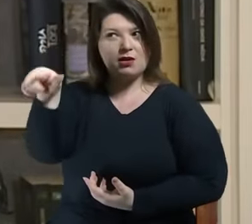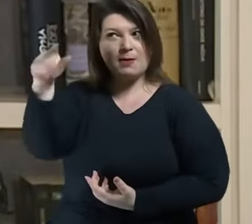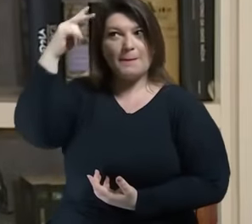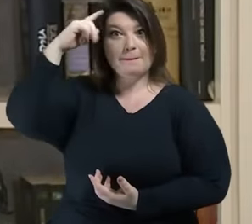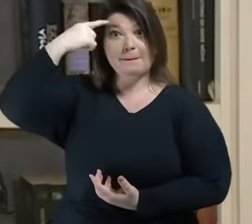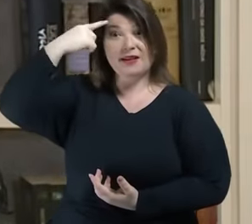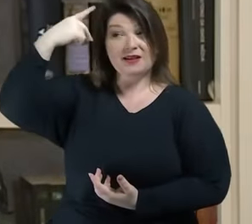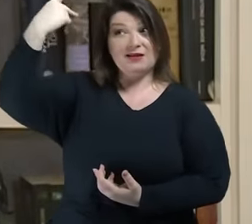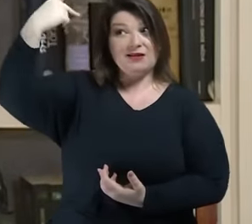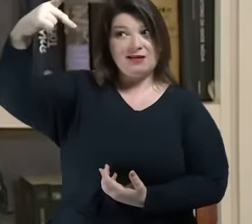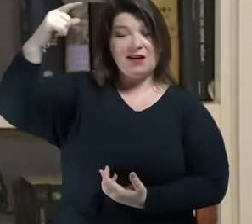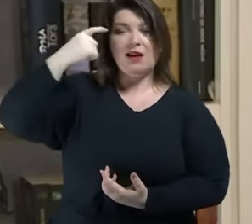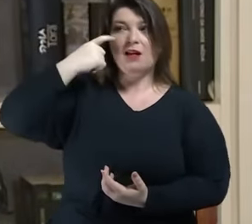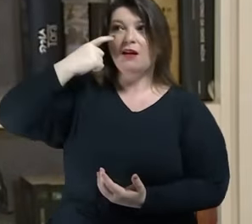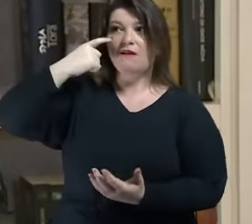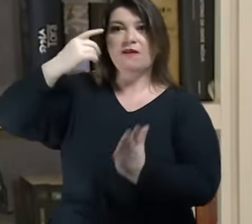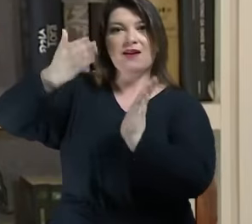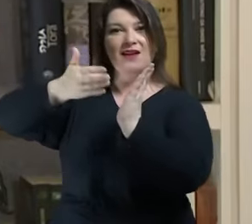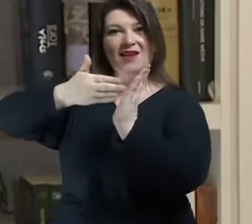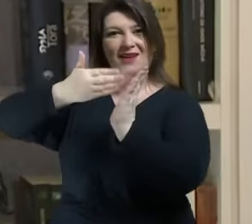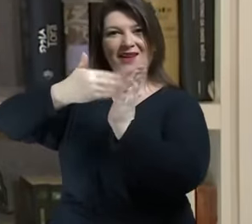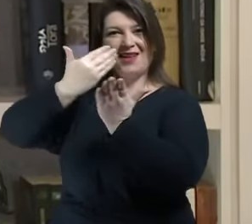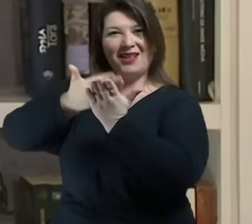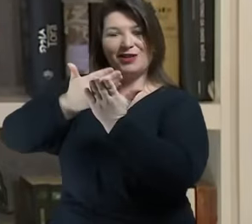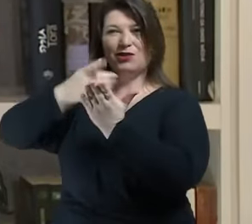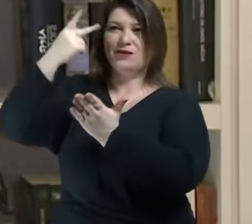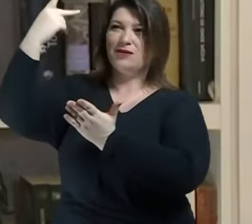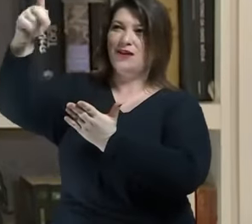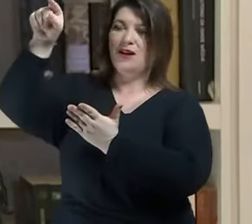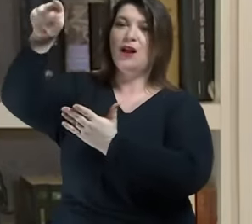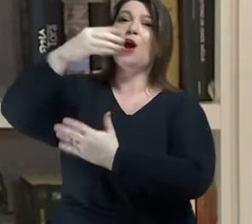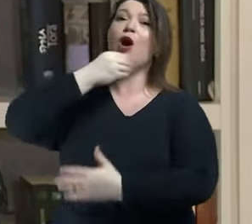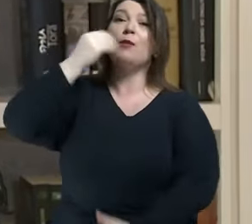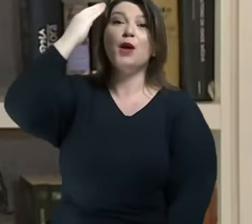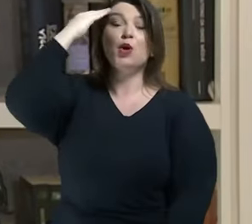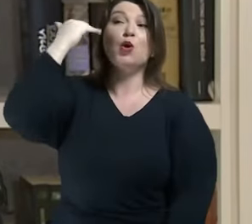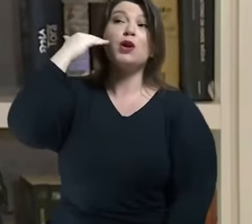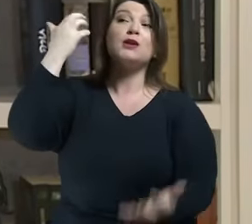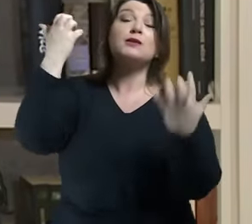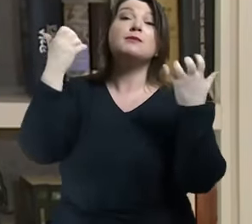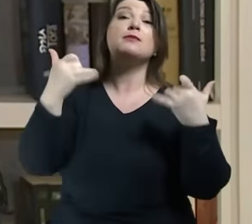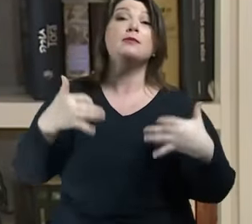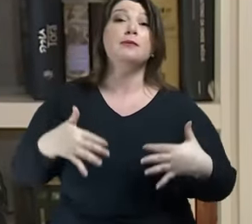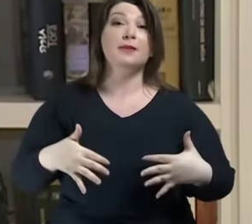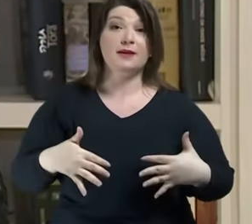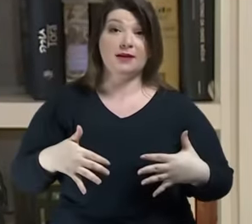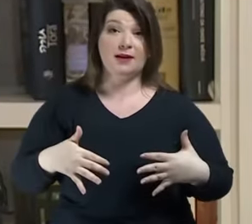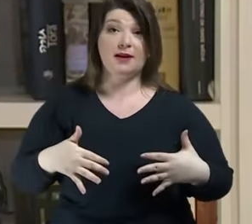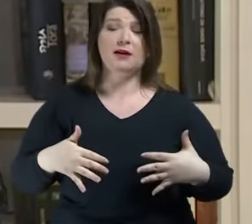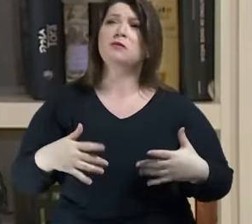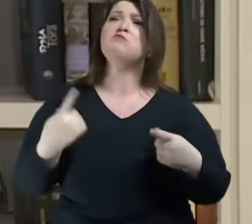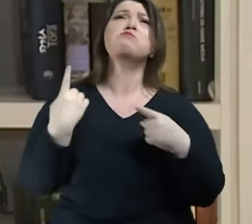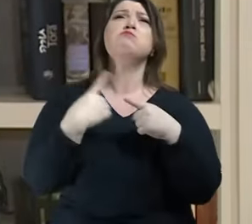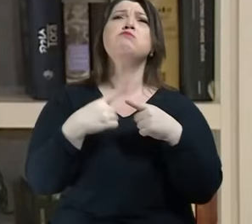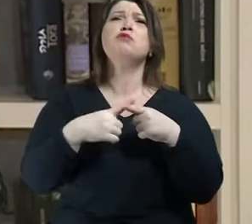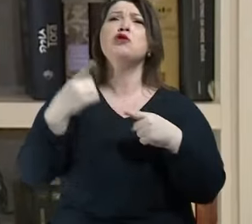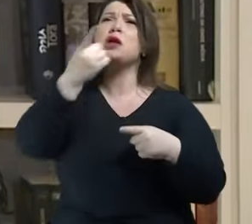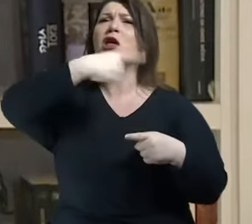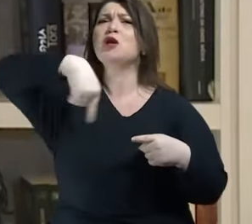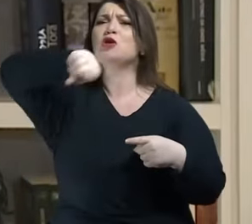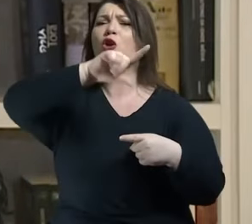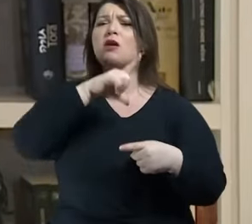editora Vozes, que o Bin Shun Han fala por que é que nós temos uma libido dirigida